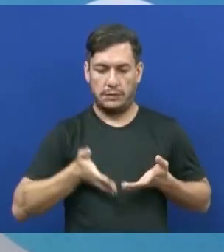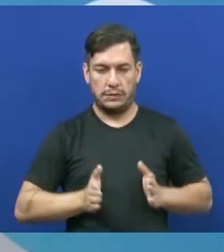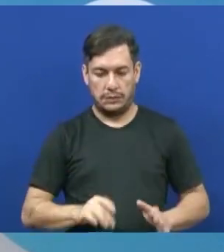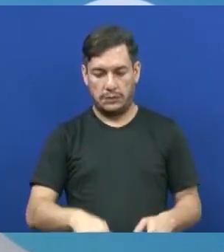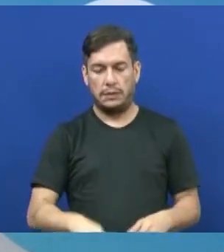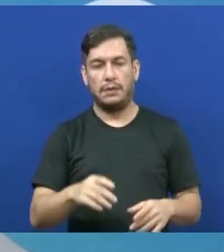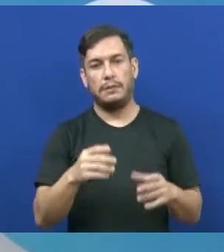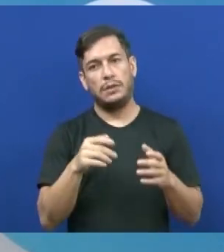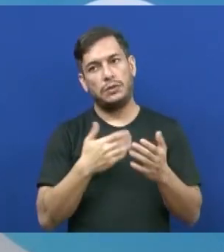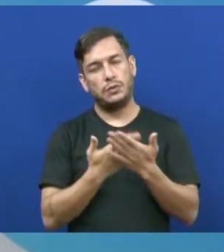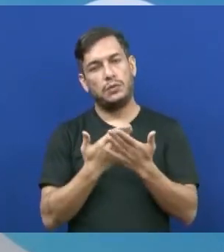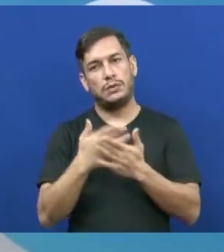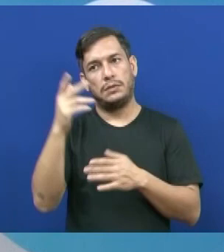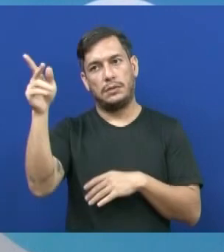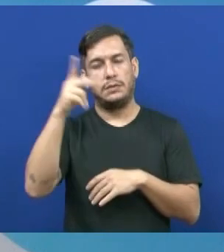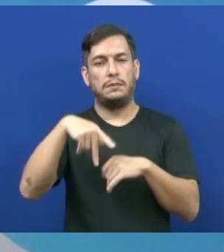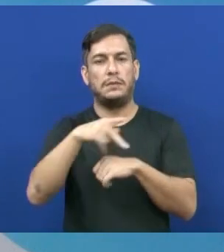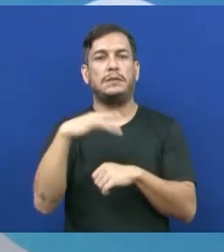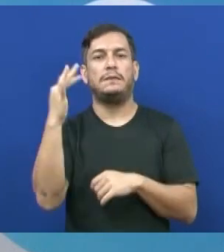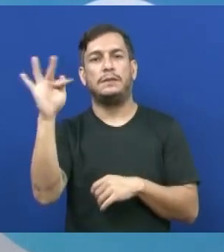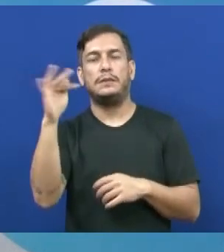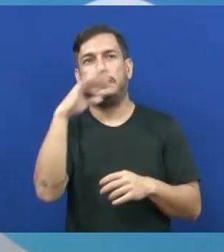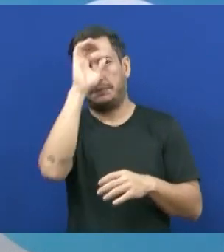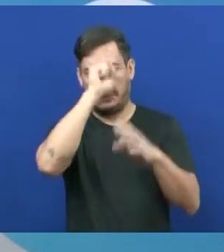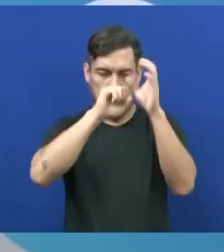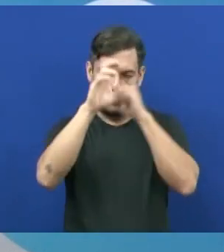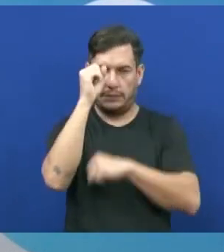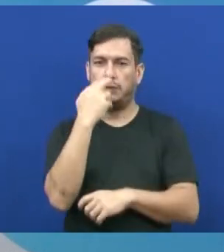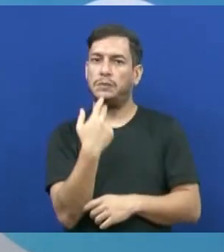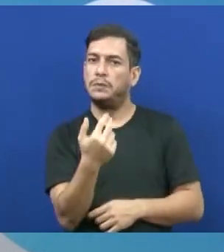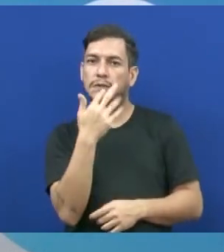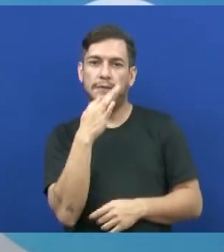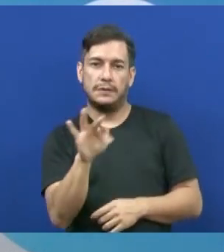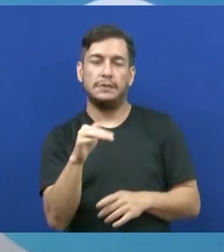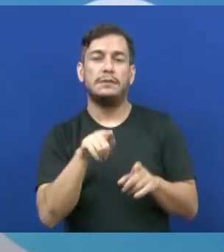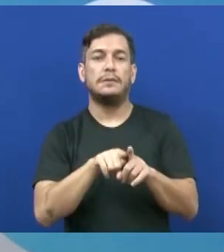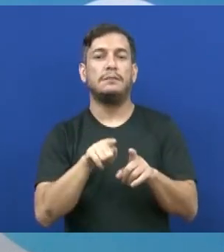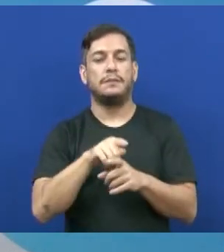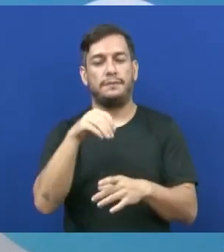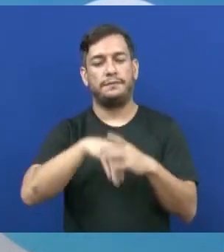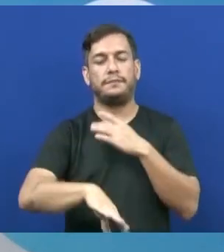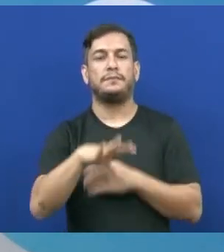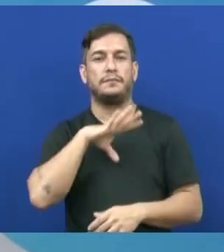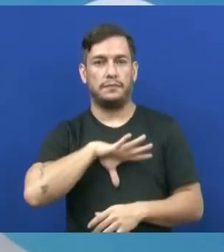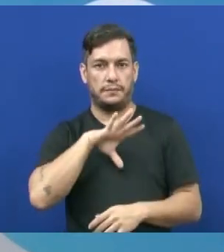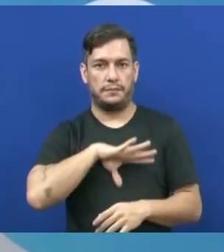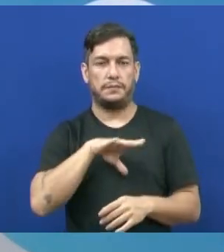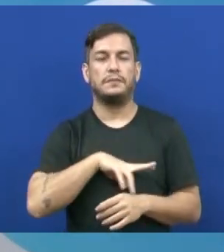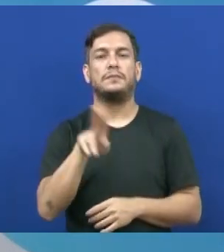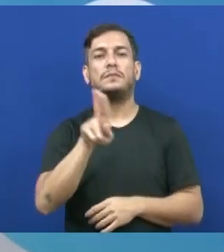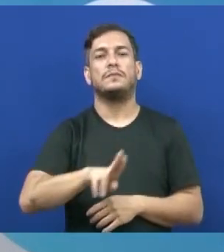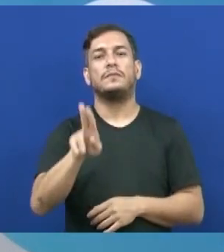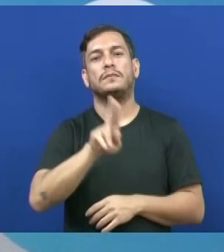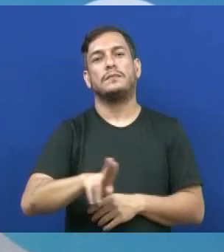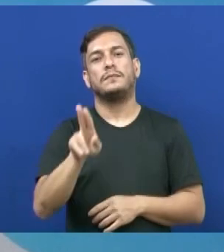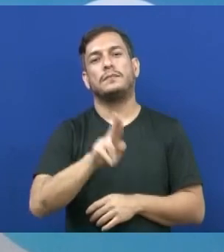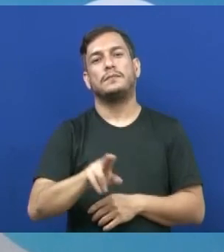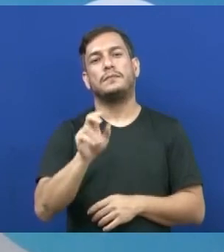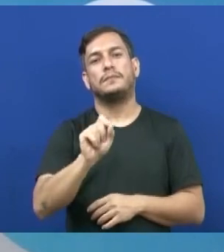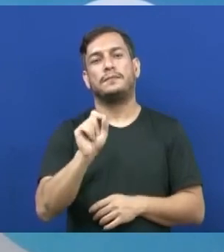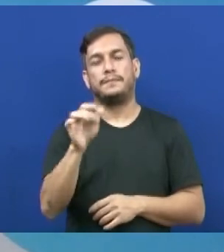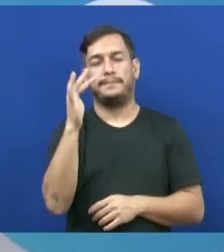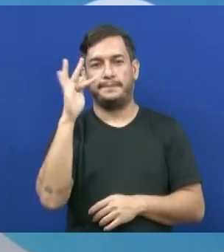lá para estudar na França, para aprender o francês, e dentro do próprio idioma, do português, eles utilizavam o